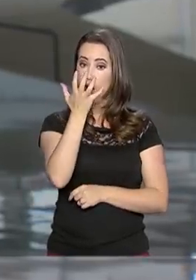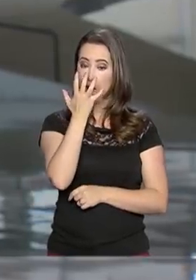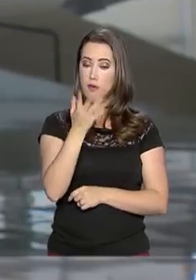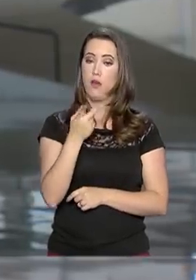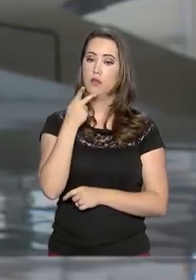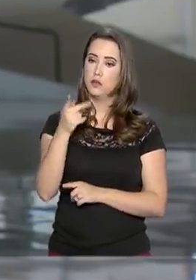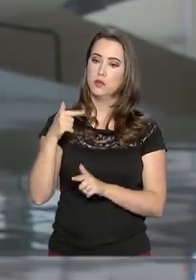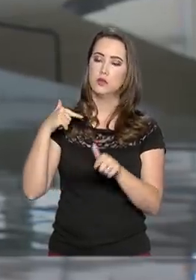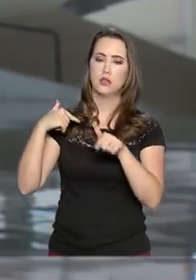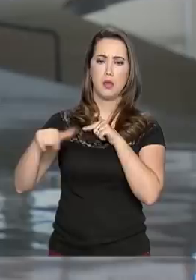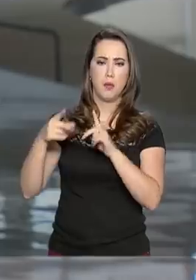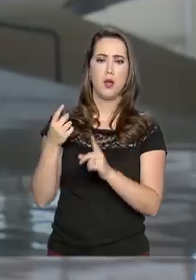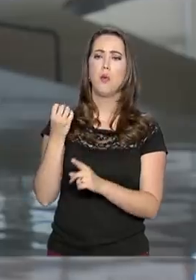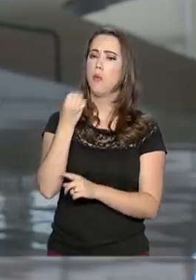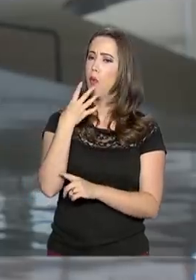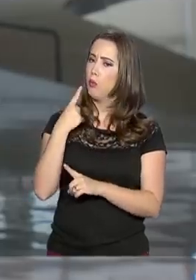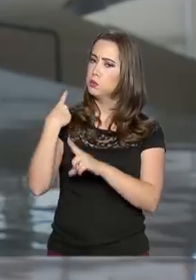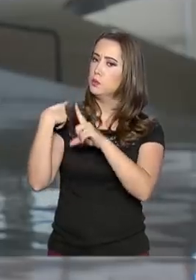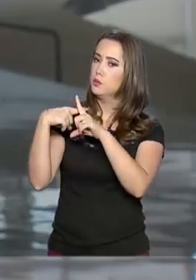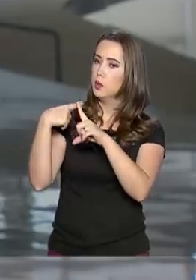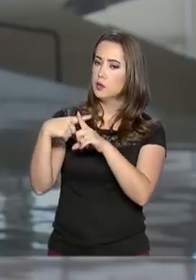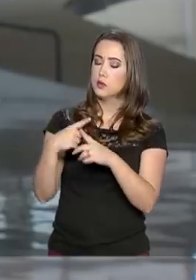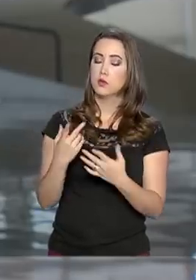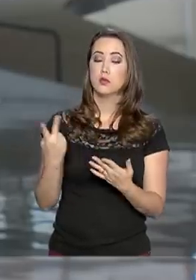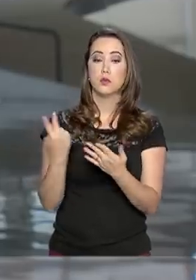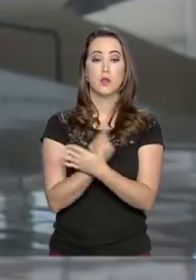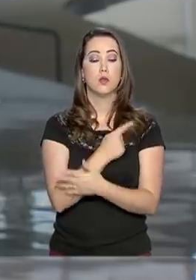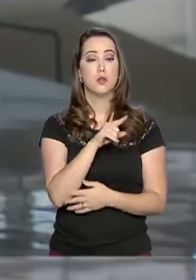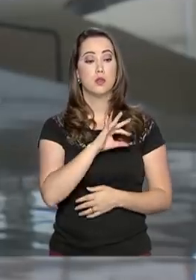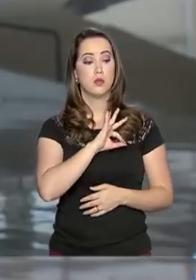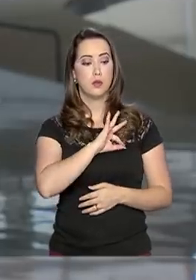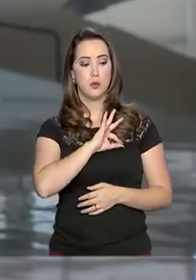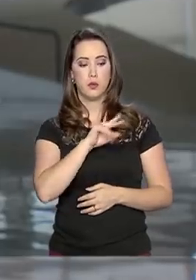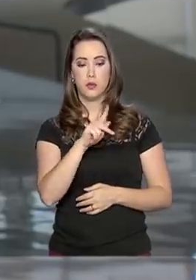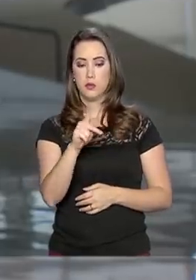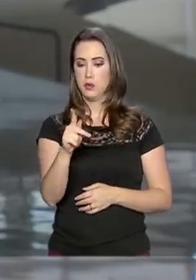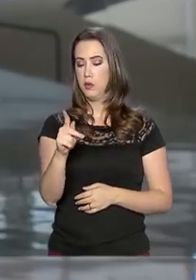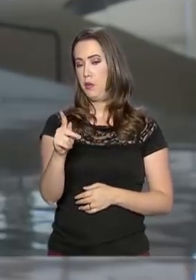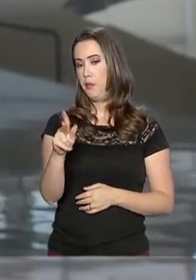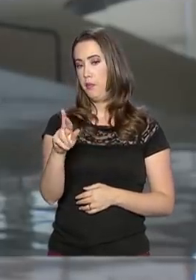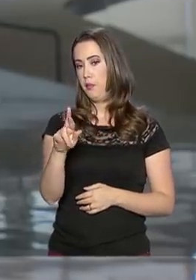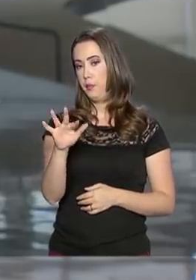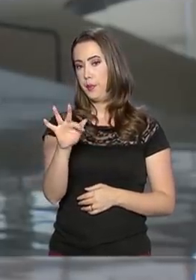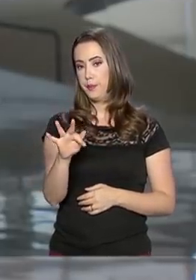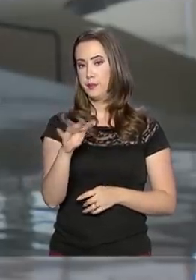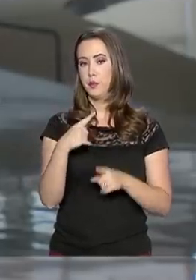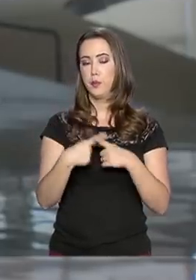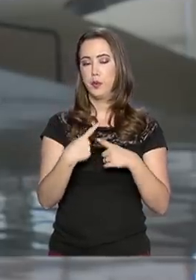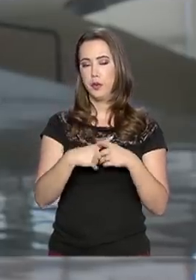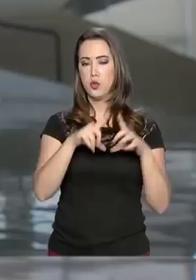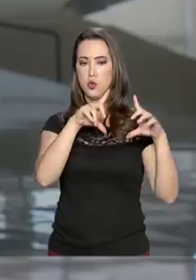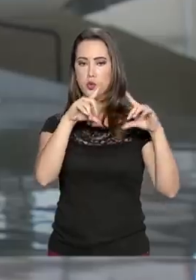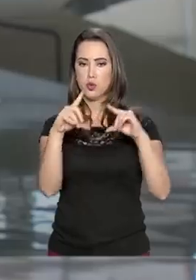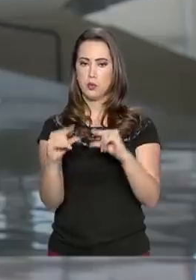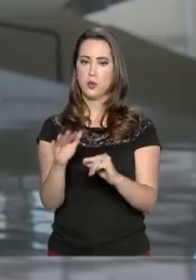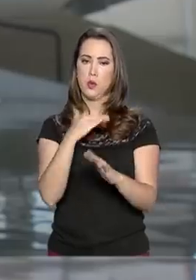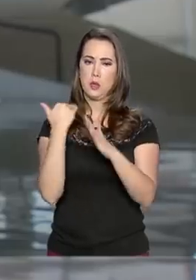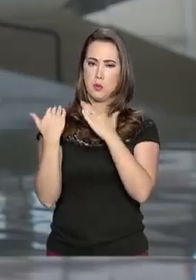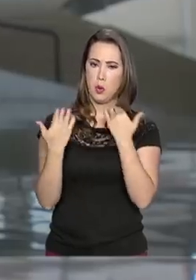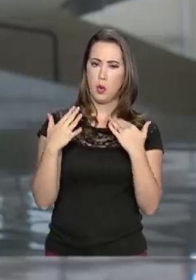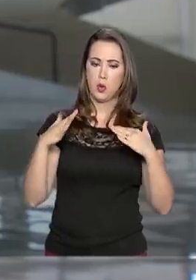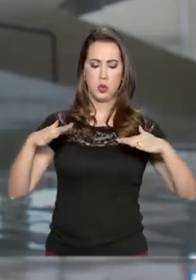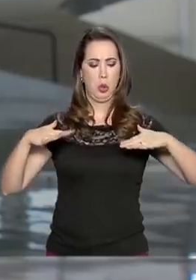positiva dessa operação, especialmente a parte realizada pela Polícia Rodoviária Federal, já que apresentou redução nas mortes e nos